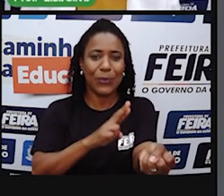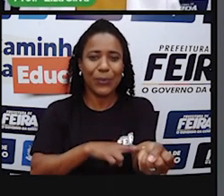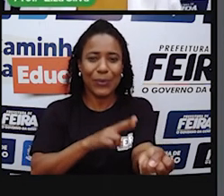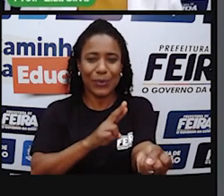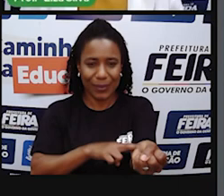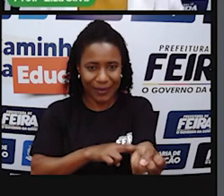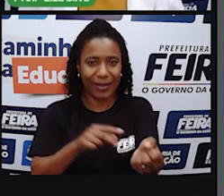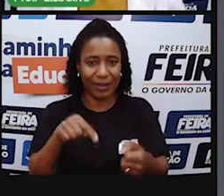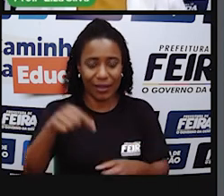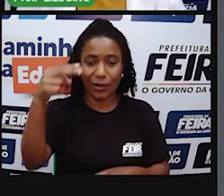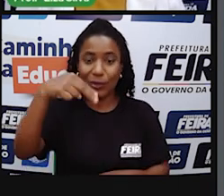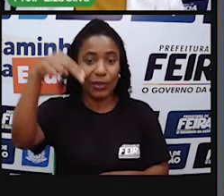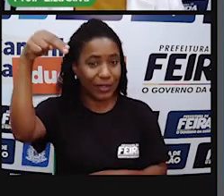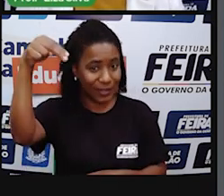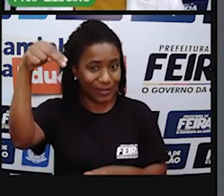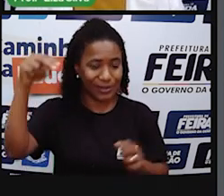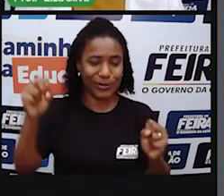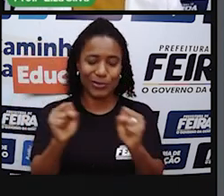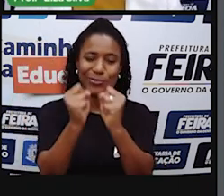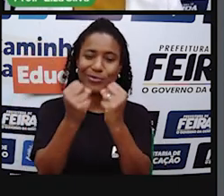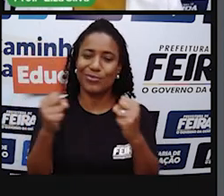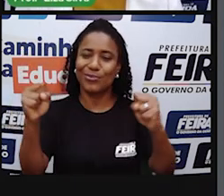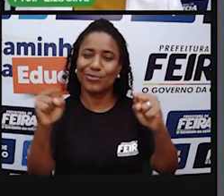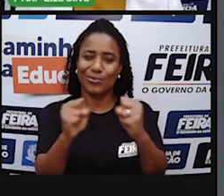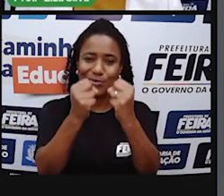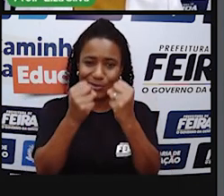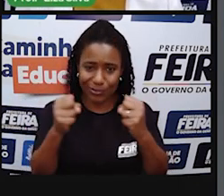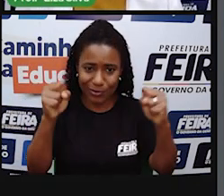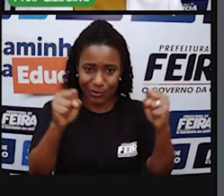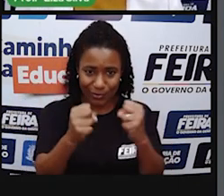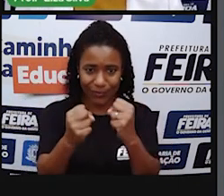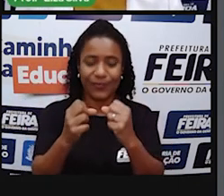maravilhoso Que temos aqui No nosso Nordeste O forró